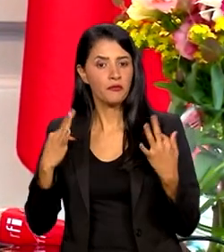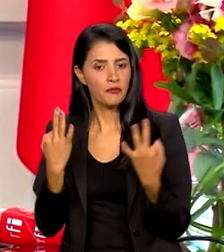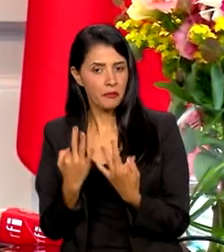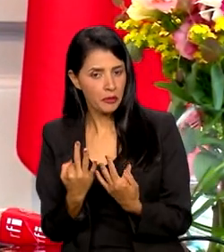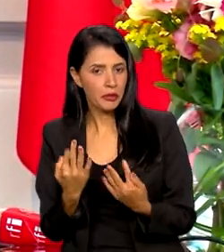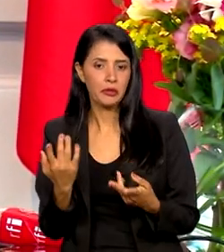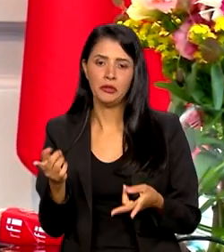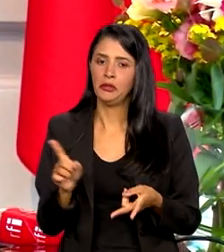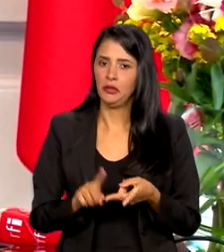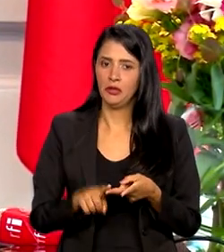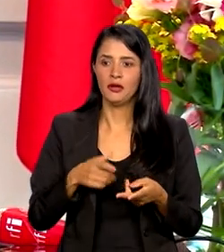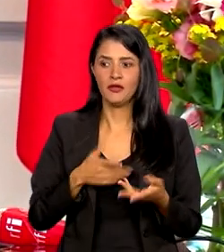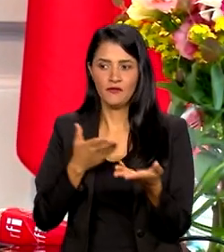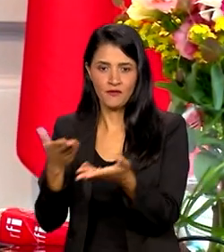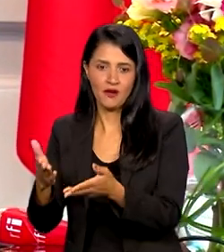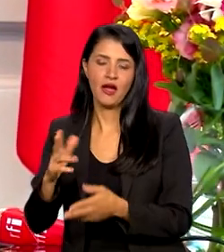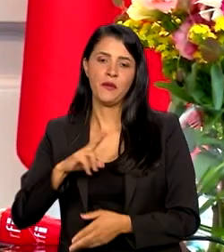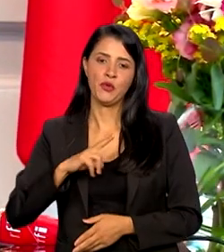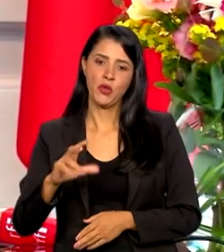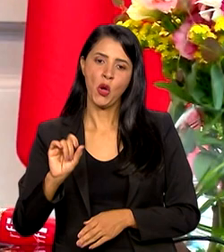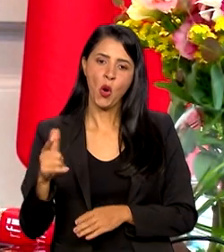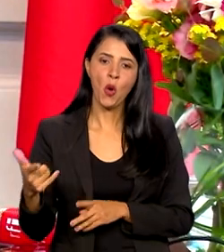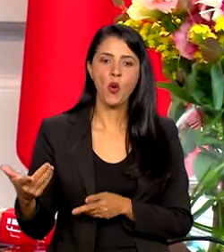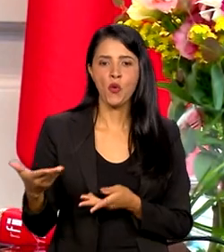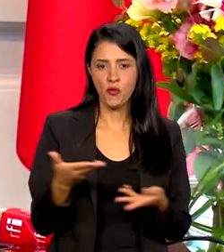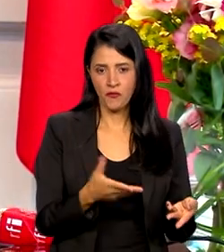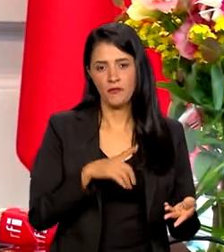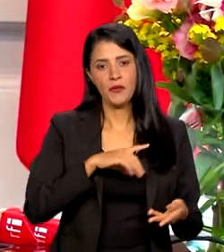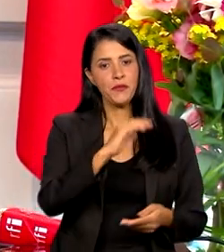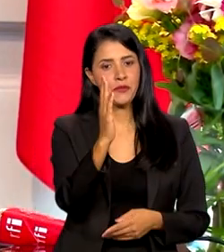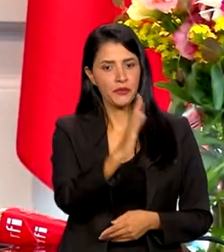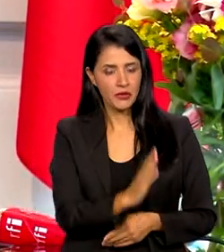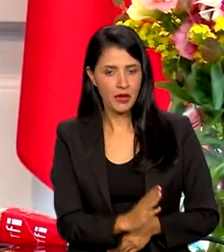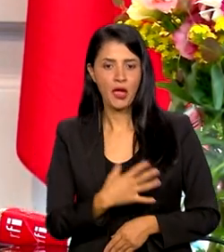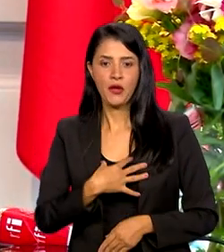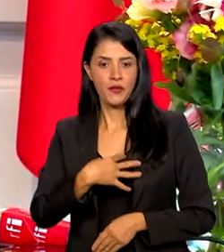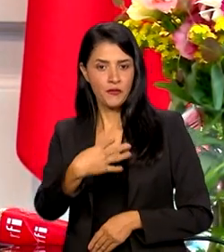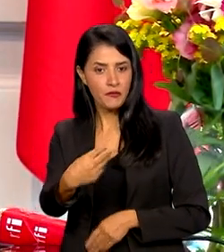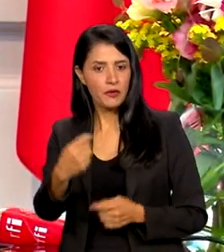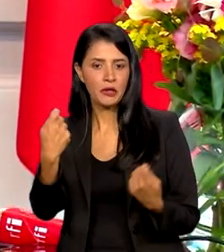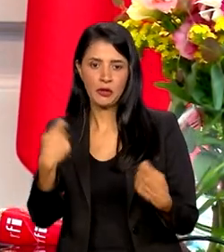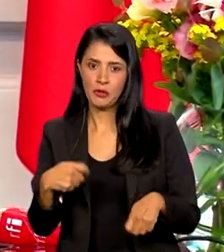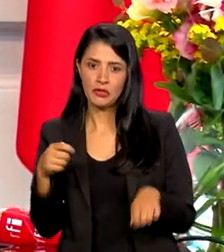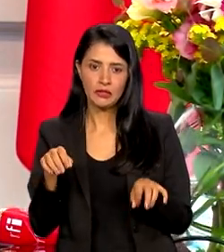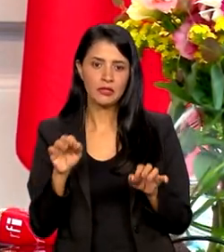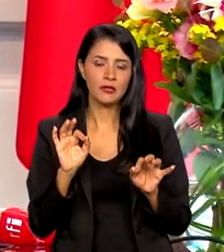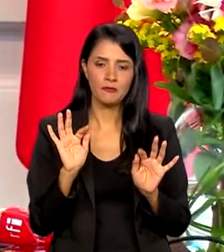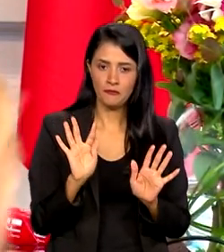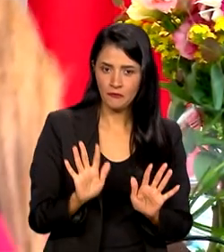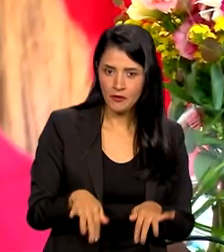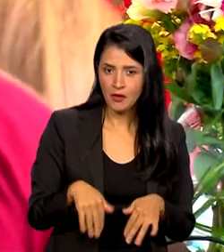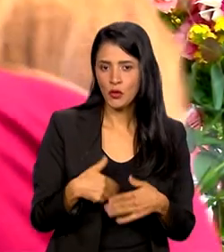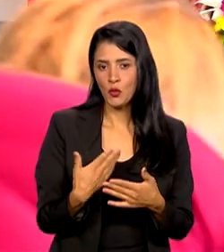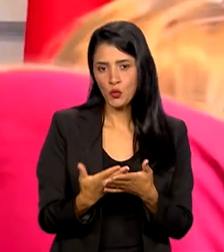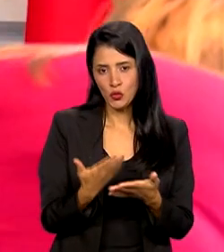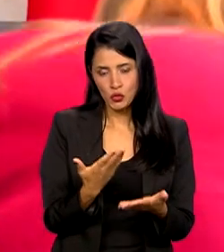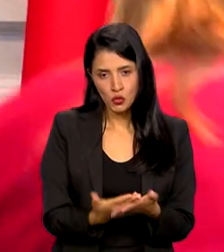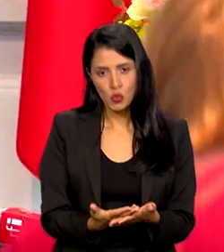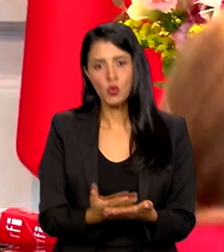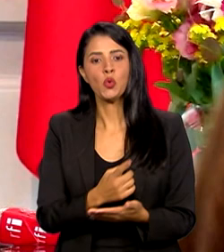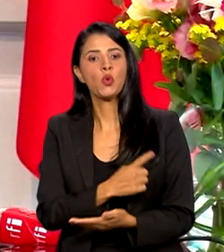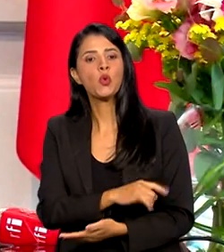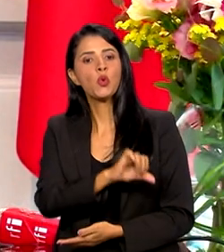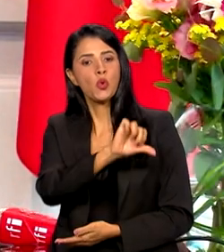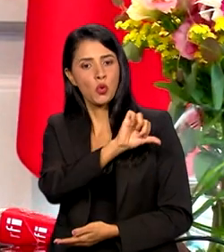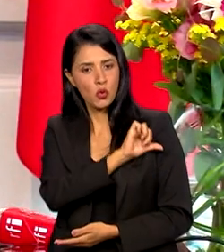Portugal, portugueses que vão para o e seus filhos precisam concluir o ensino básico, o ensino fundamental,